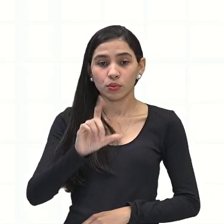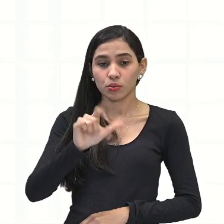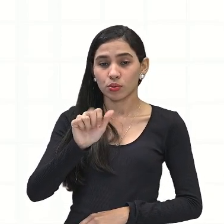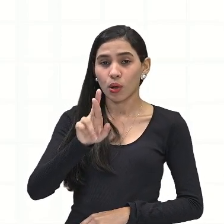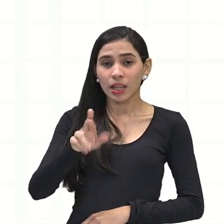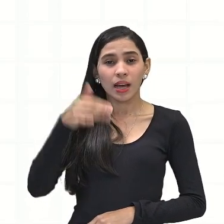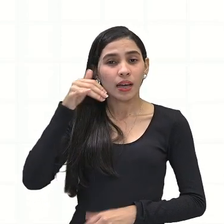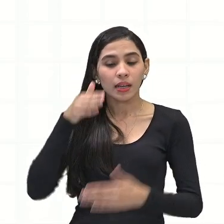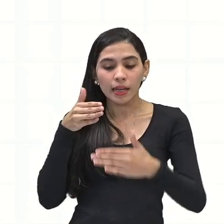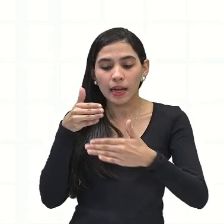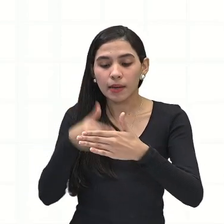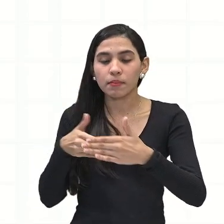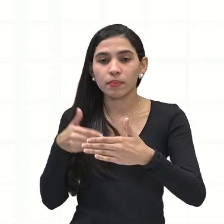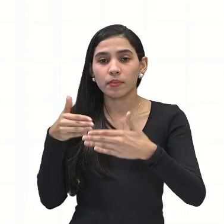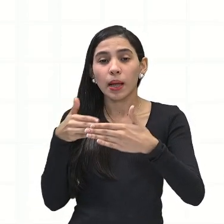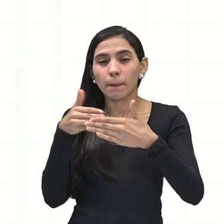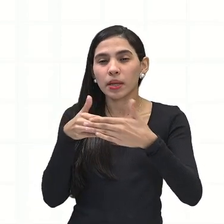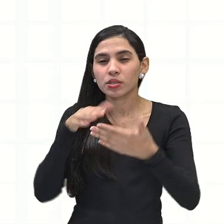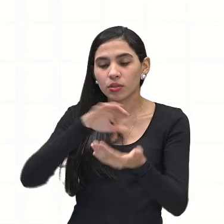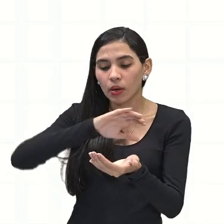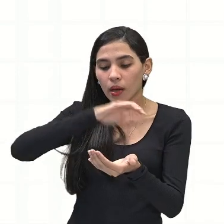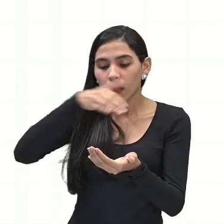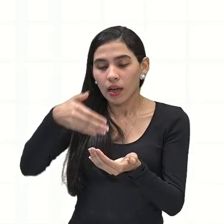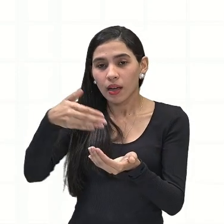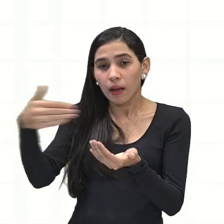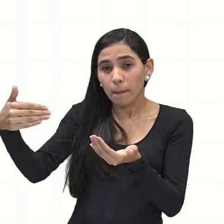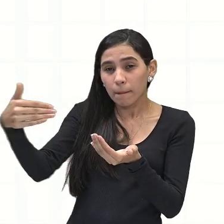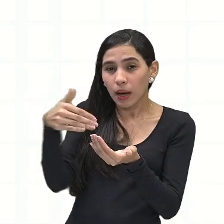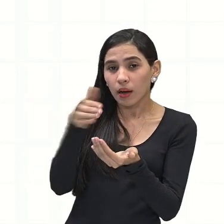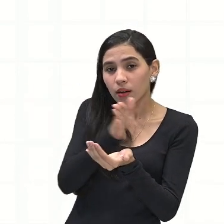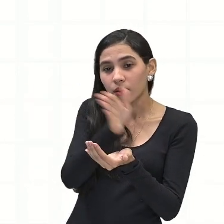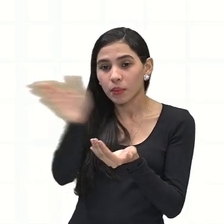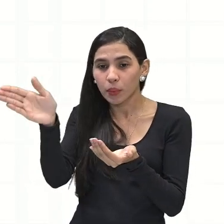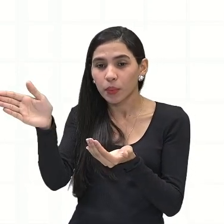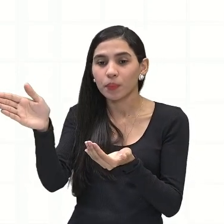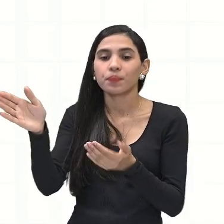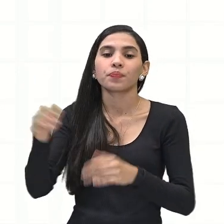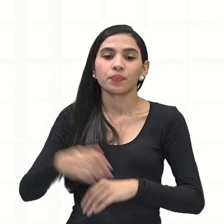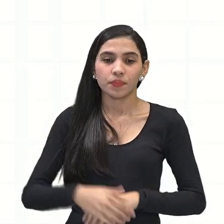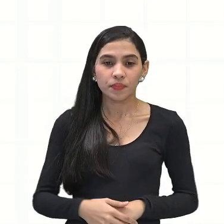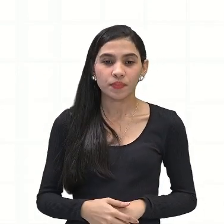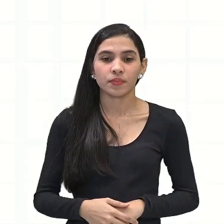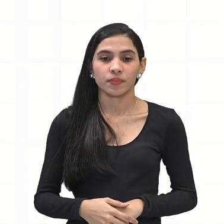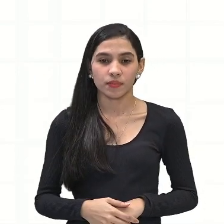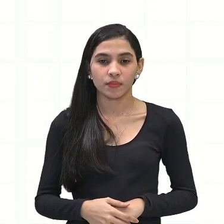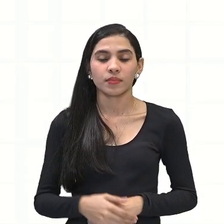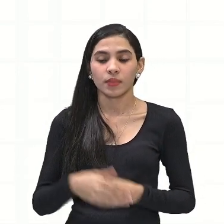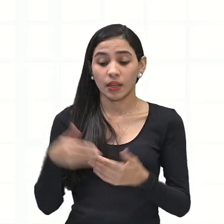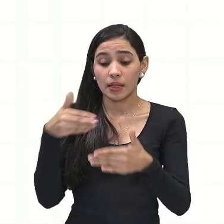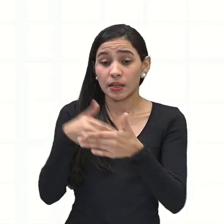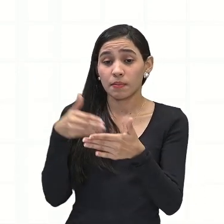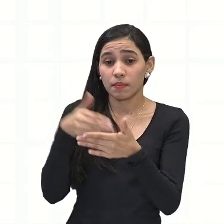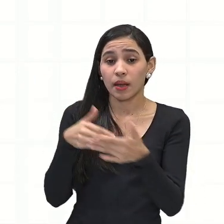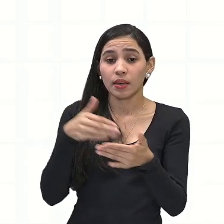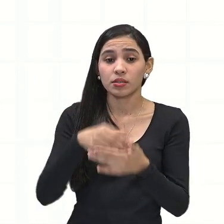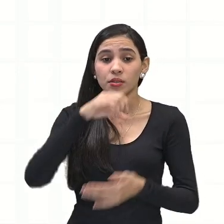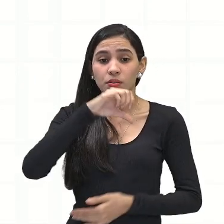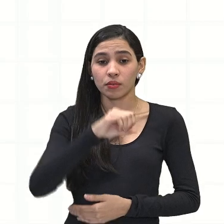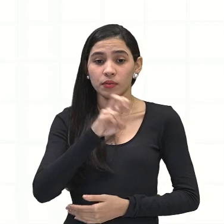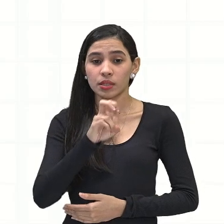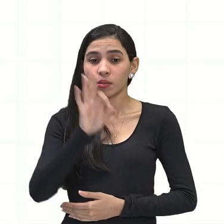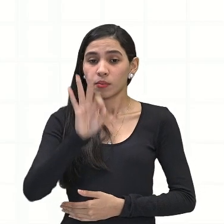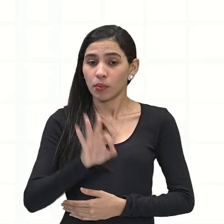ultravioletas na superfície da Terra. Então, esse filtro solar global de ozônio impede que 95